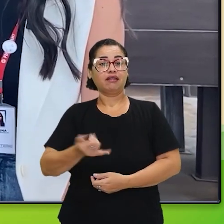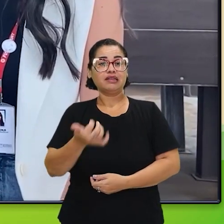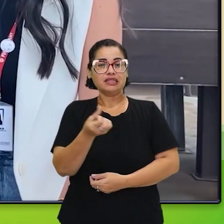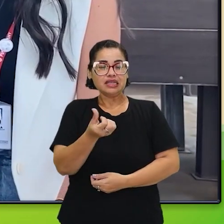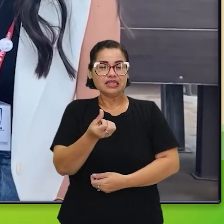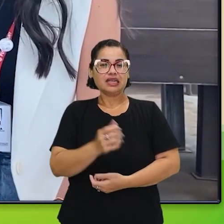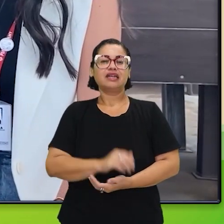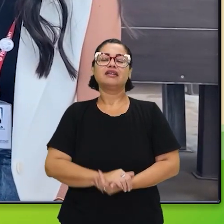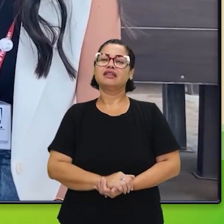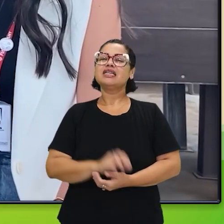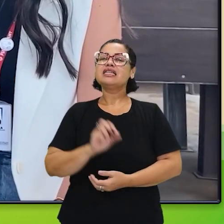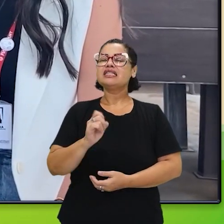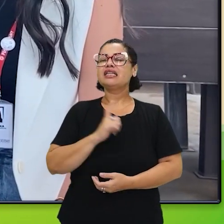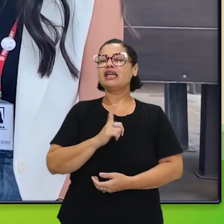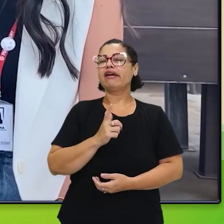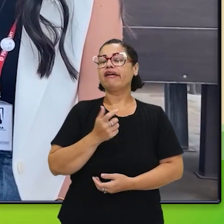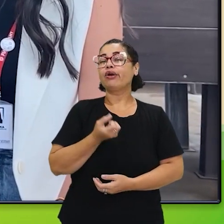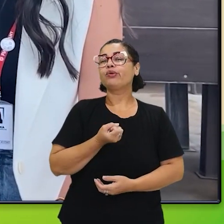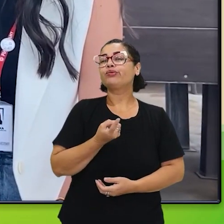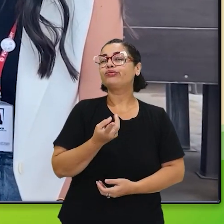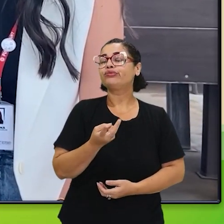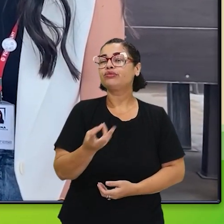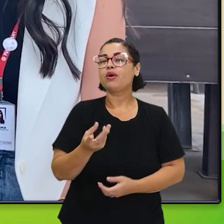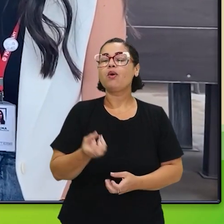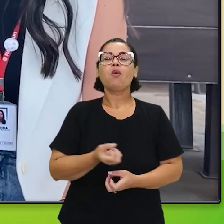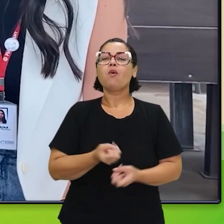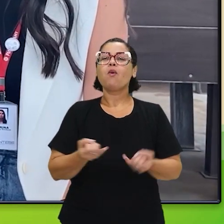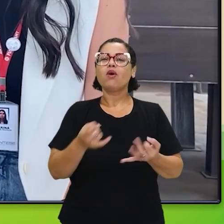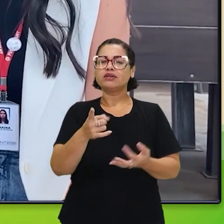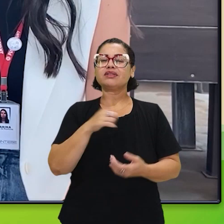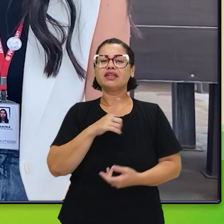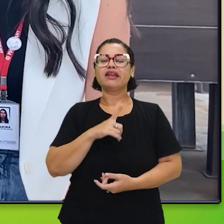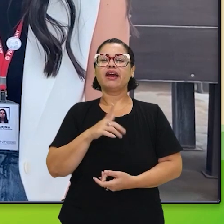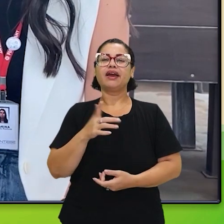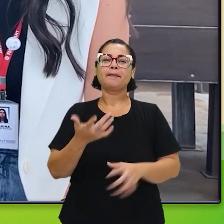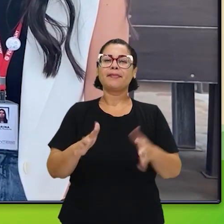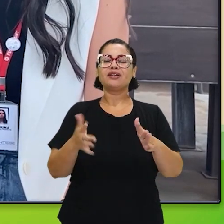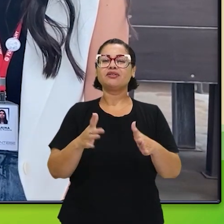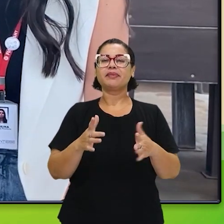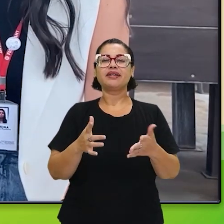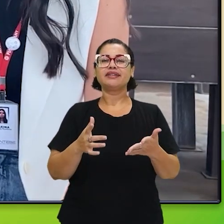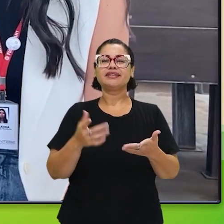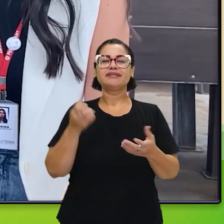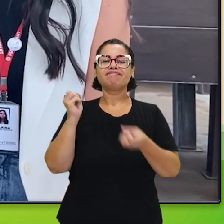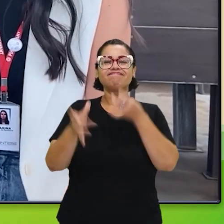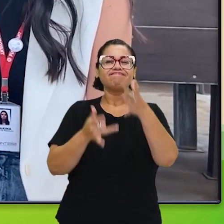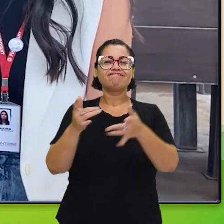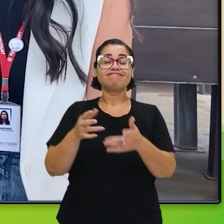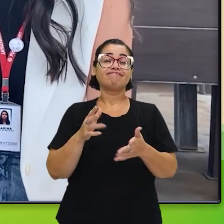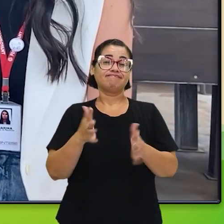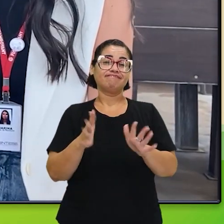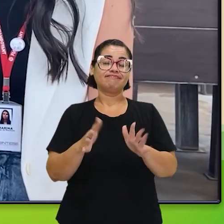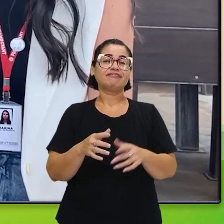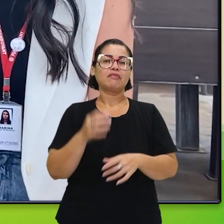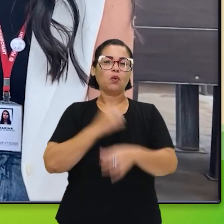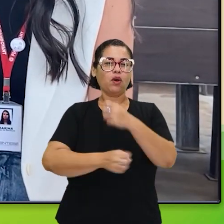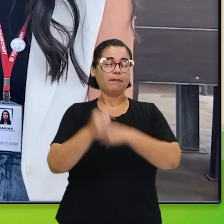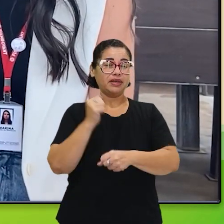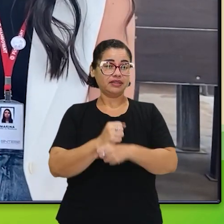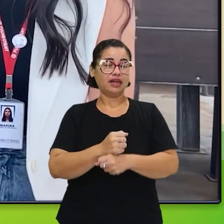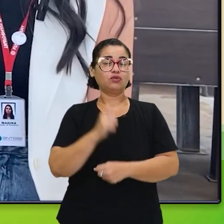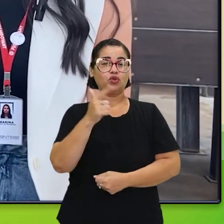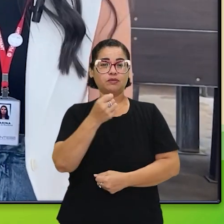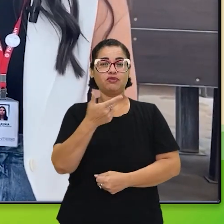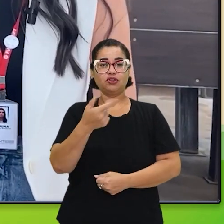colocar em números, quanto que vocês deixam de mandar pro aterro, por exemplo? Ou deixam de mandar de resíduo pra fora